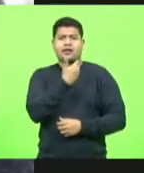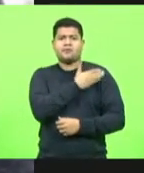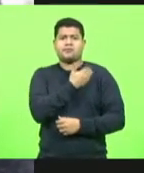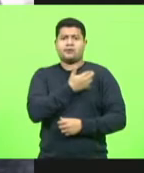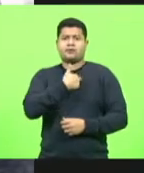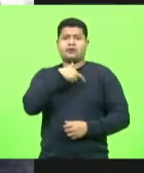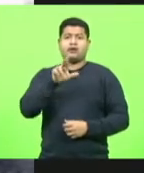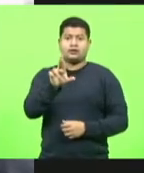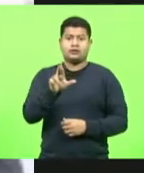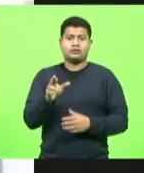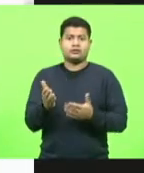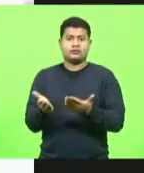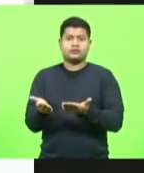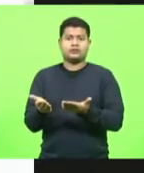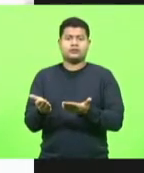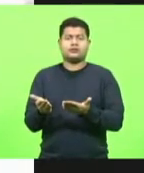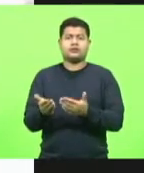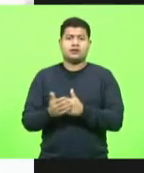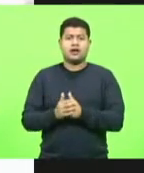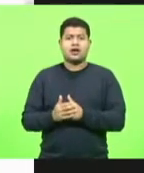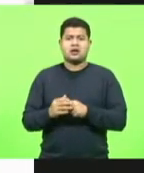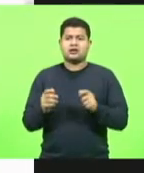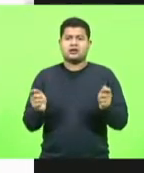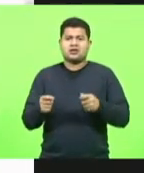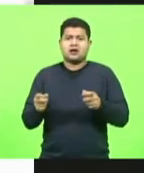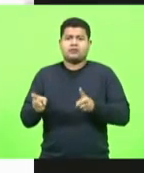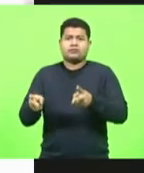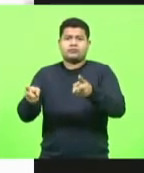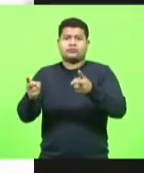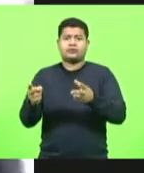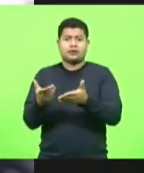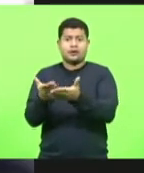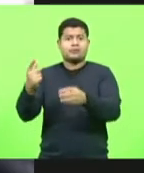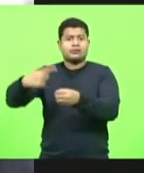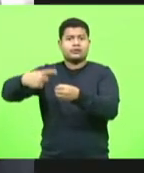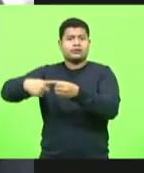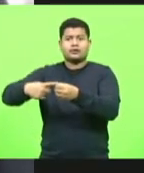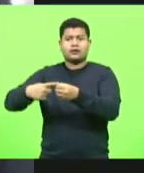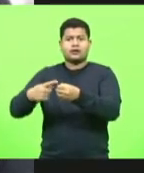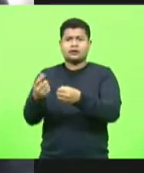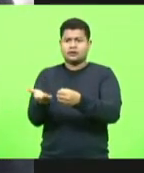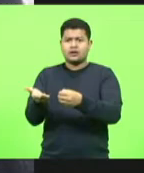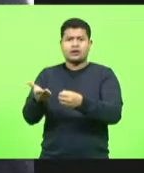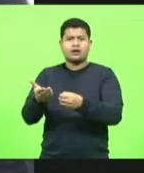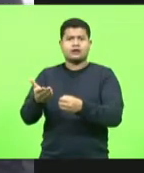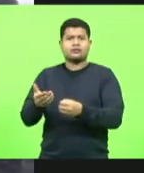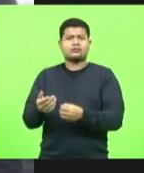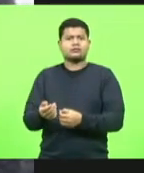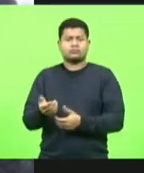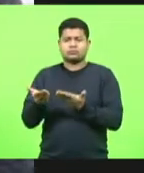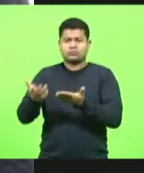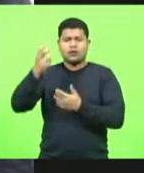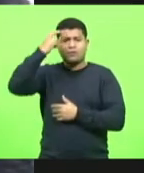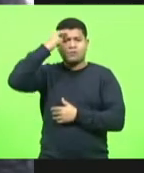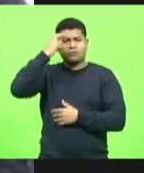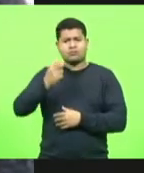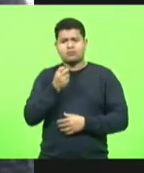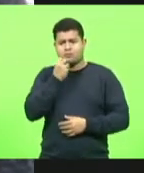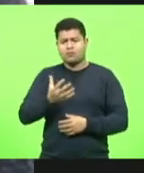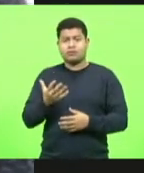venham prevalecer numa cidade tão cultural quanto Blumenau. E olha só a